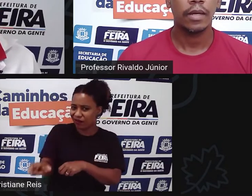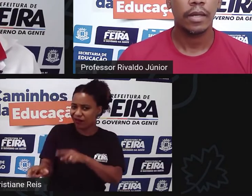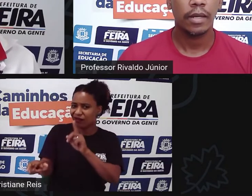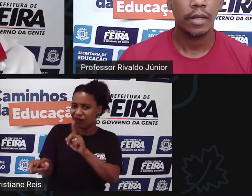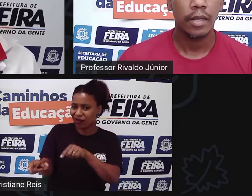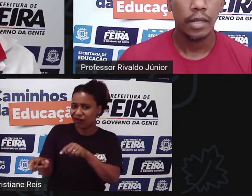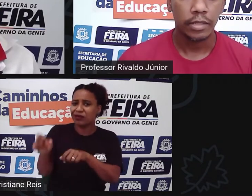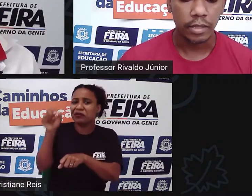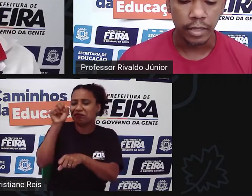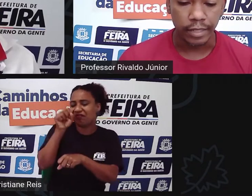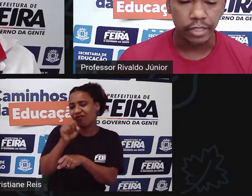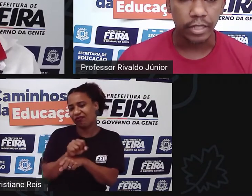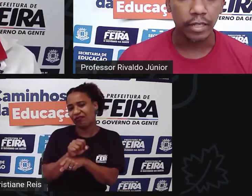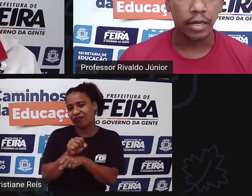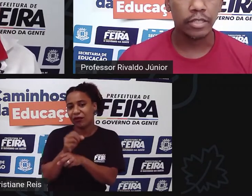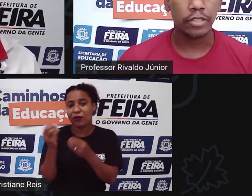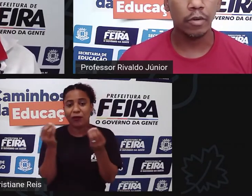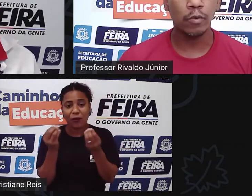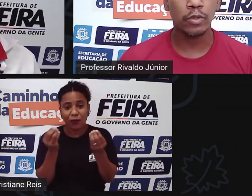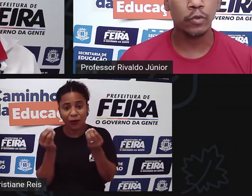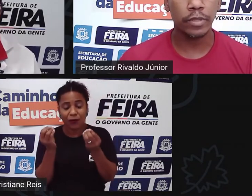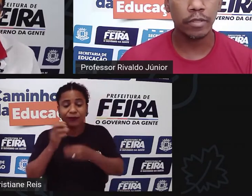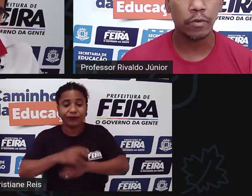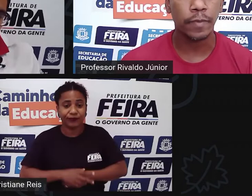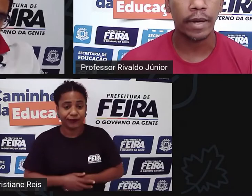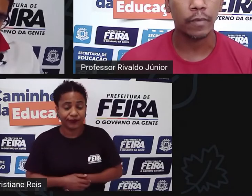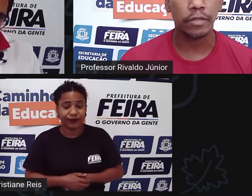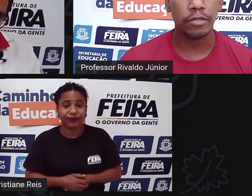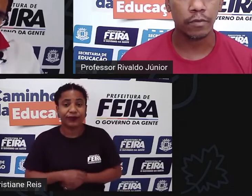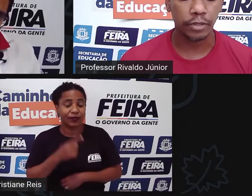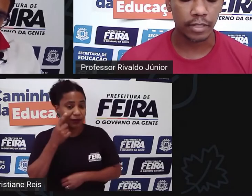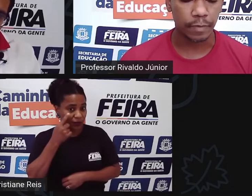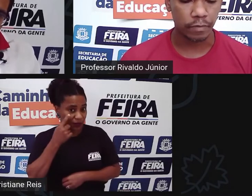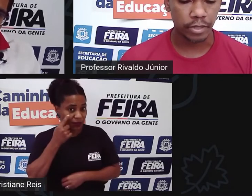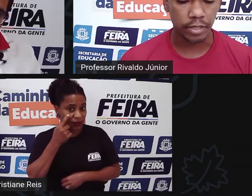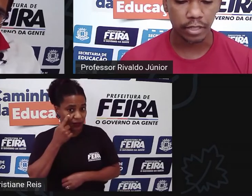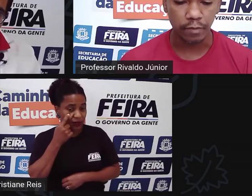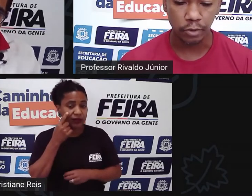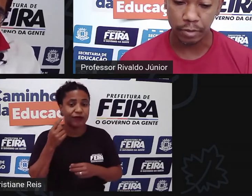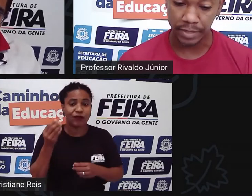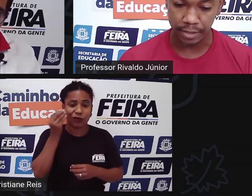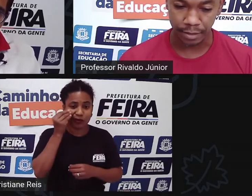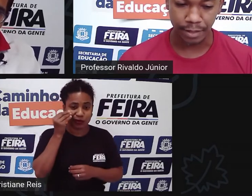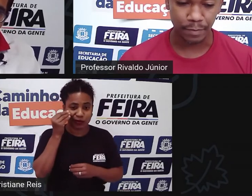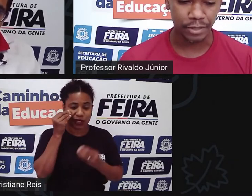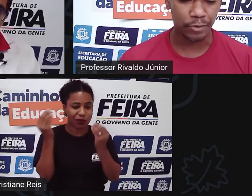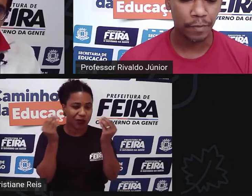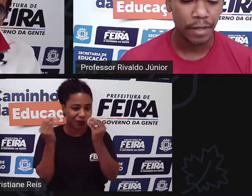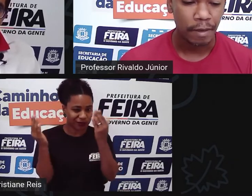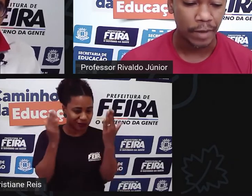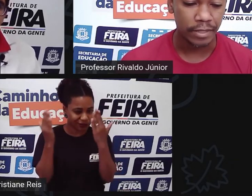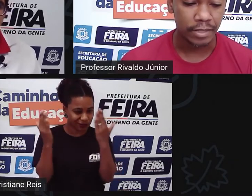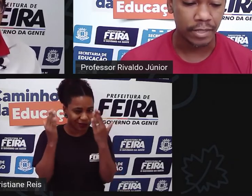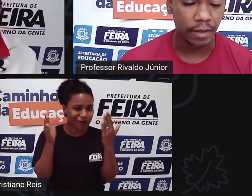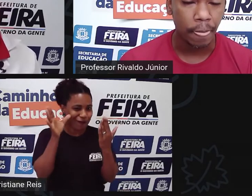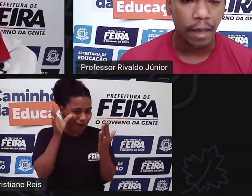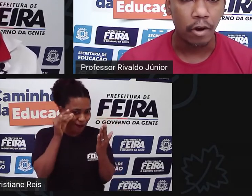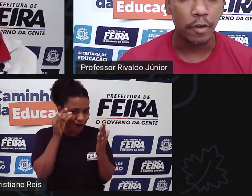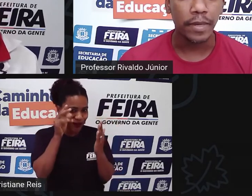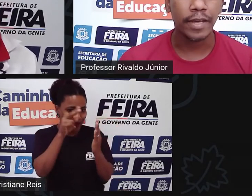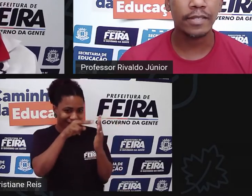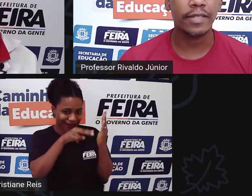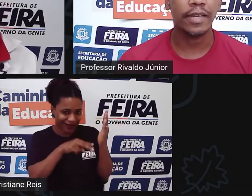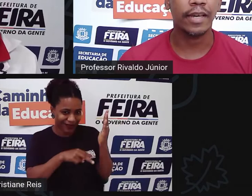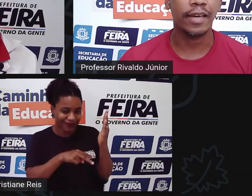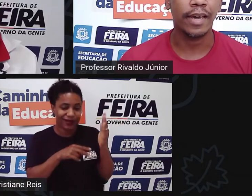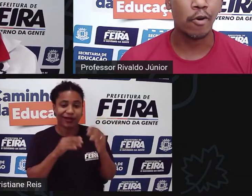sedentário? Sim, a gente tem alguns números, alguns parâmetros que eu vou trazer para vocês aqui, vou dar uma pescada rapidinho, mas assim, a